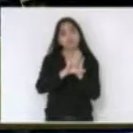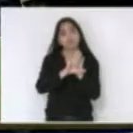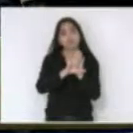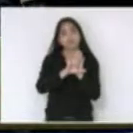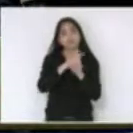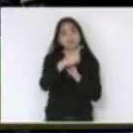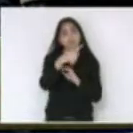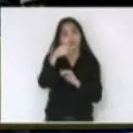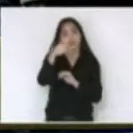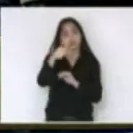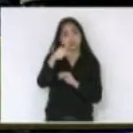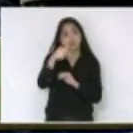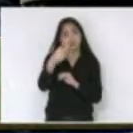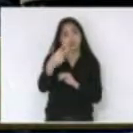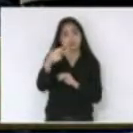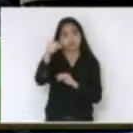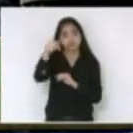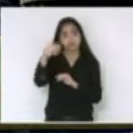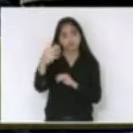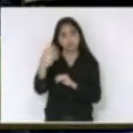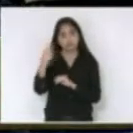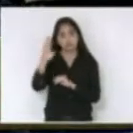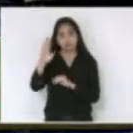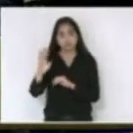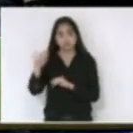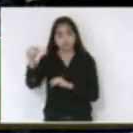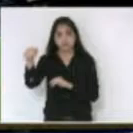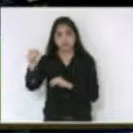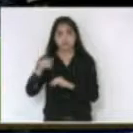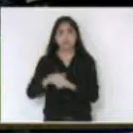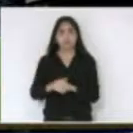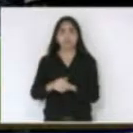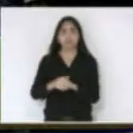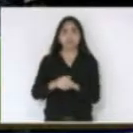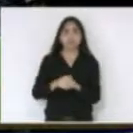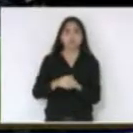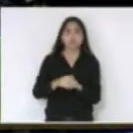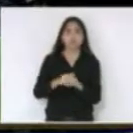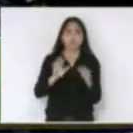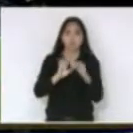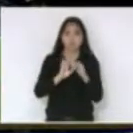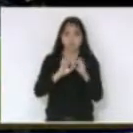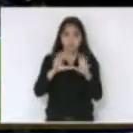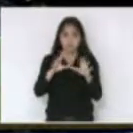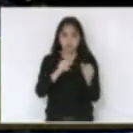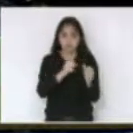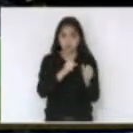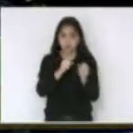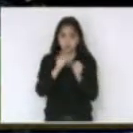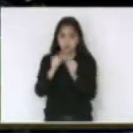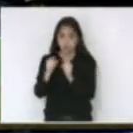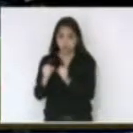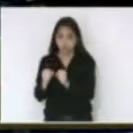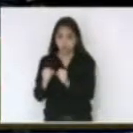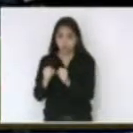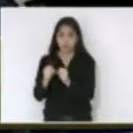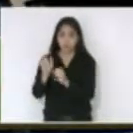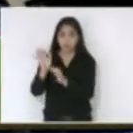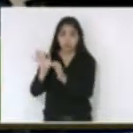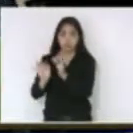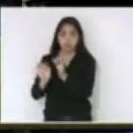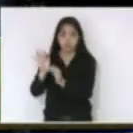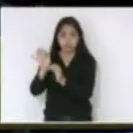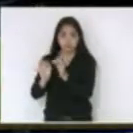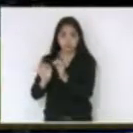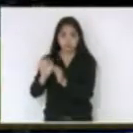17.274 2017 que autoriza o poder executivo a prestar contra garantia